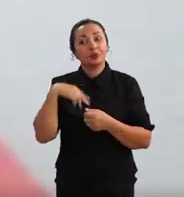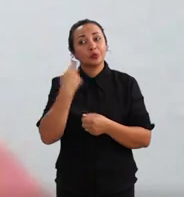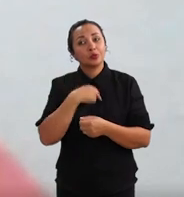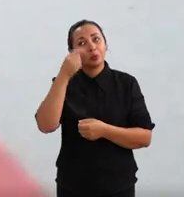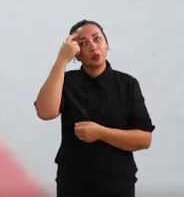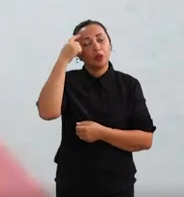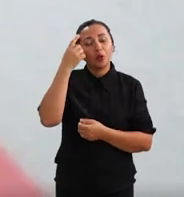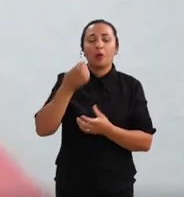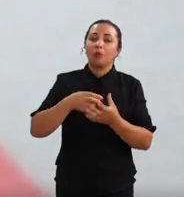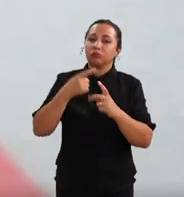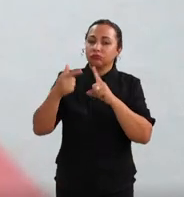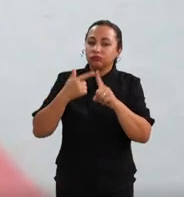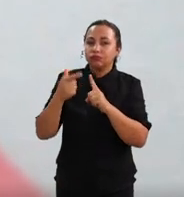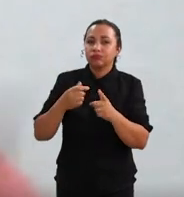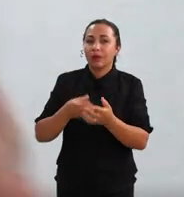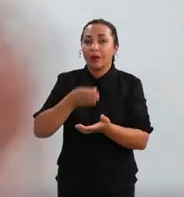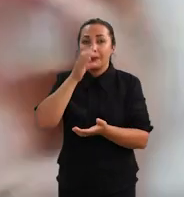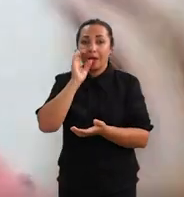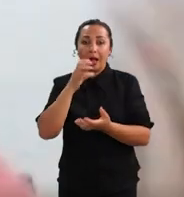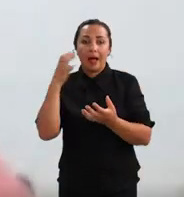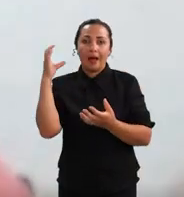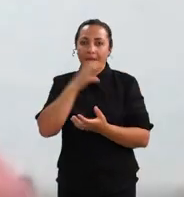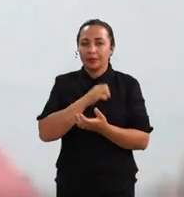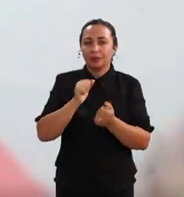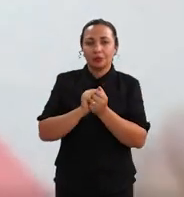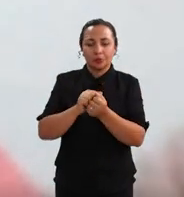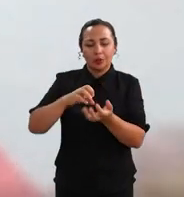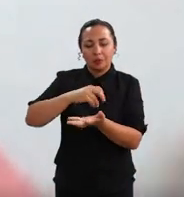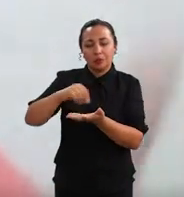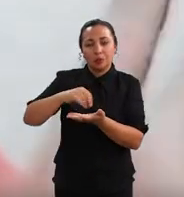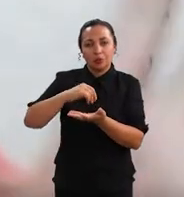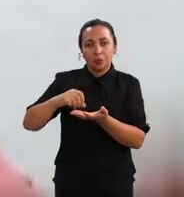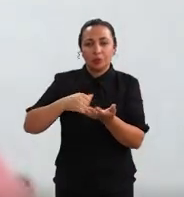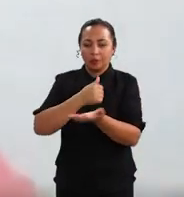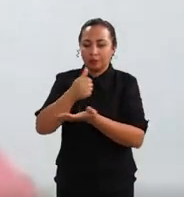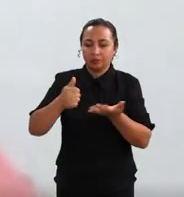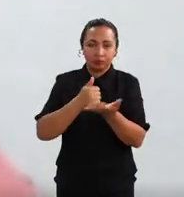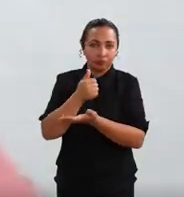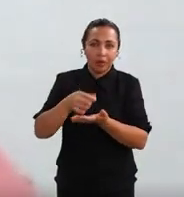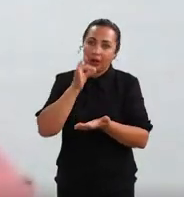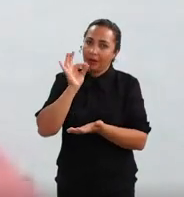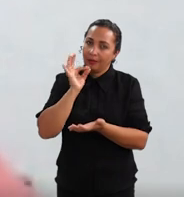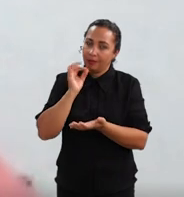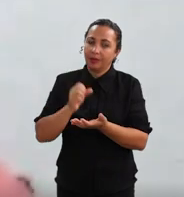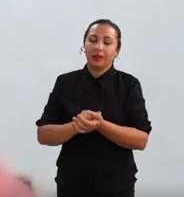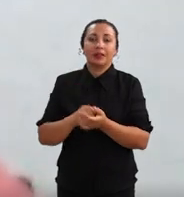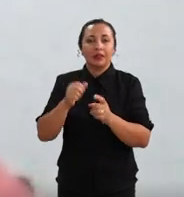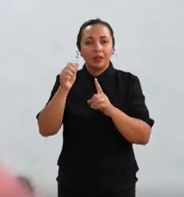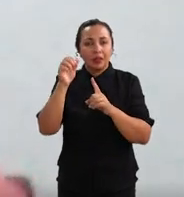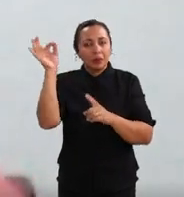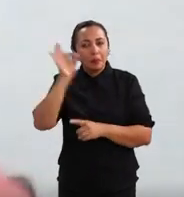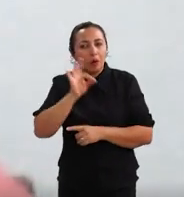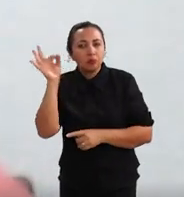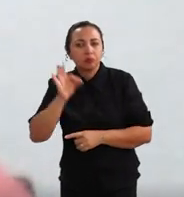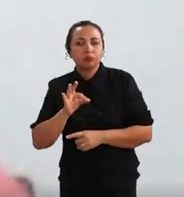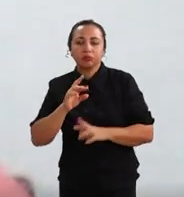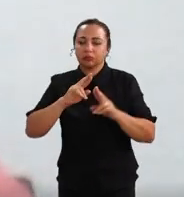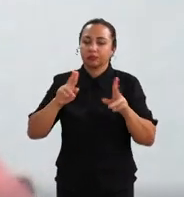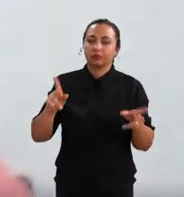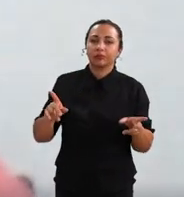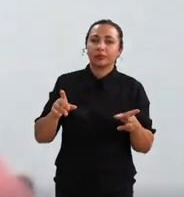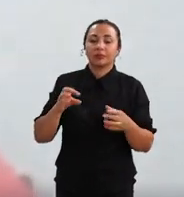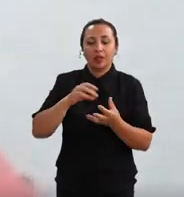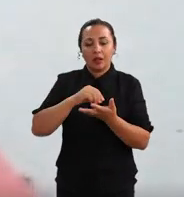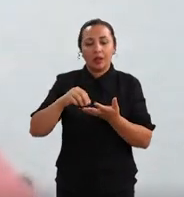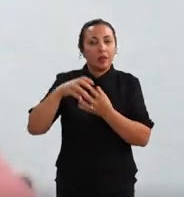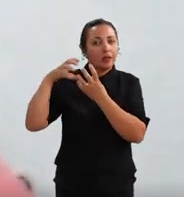gente pensou? Eu vou introduzir uma bebida quente, misturando o pó do café com o base e porcentagens diferentes do farelo de cacau, para